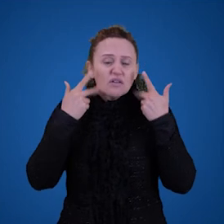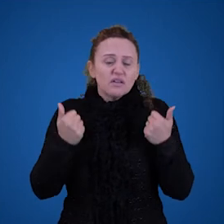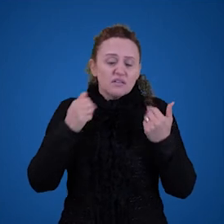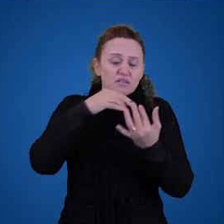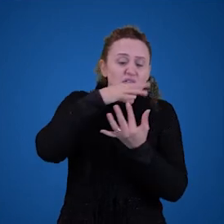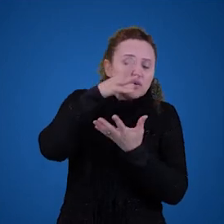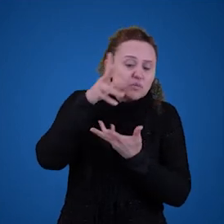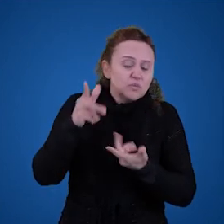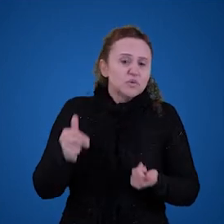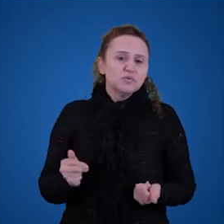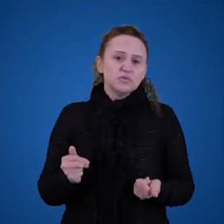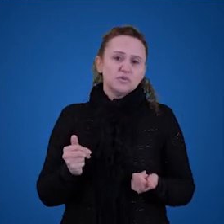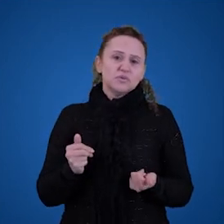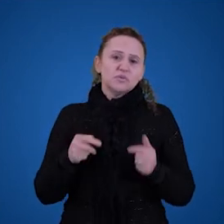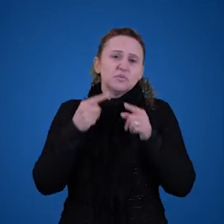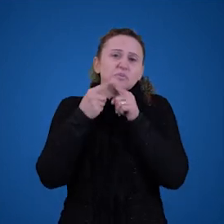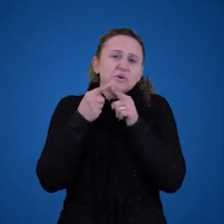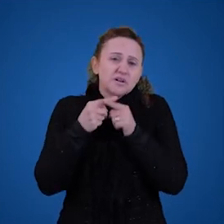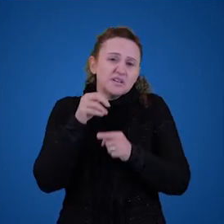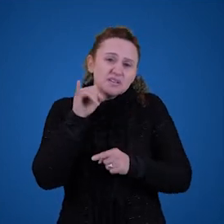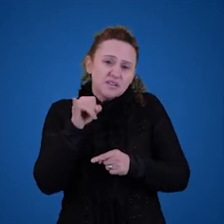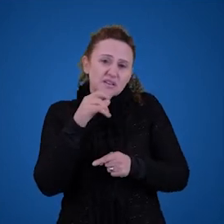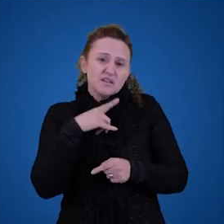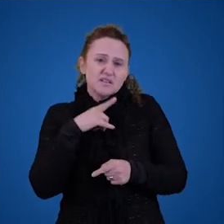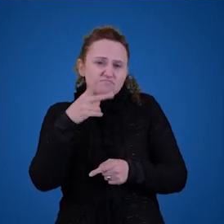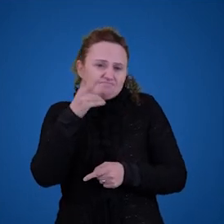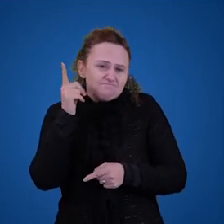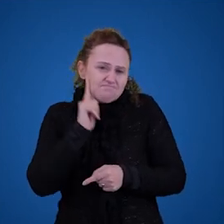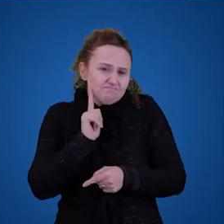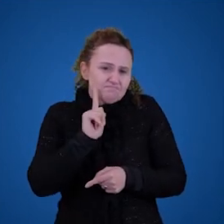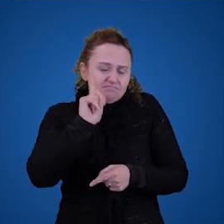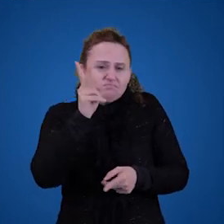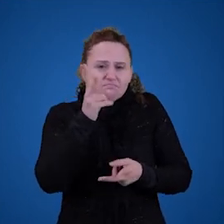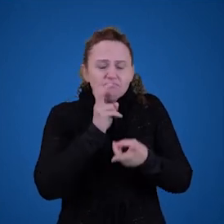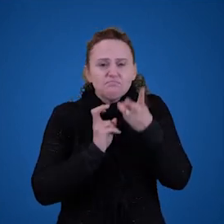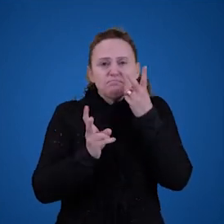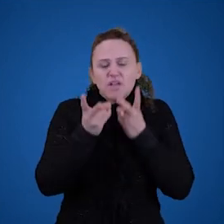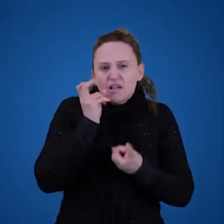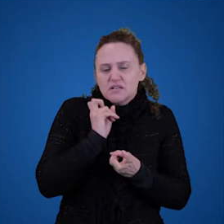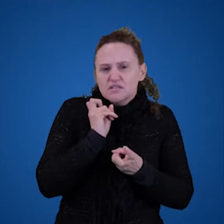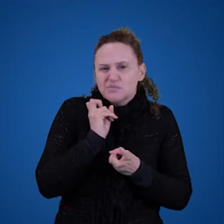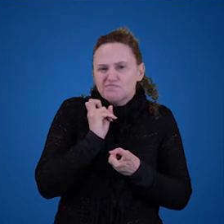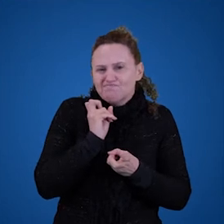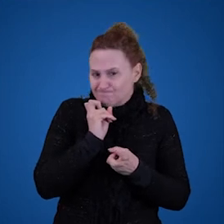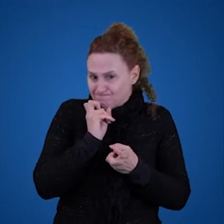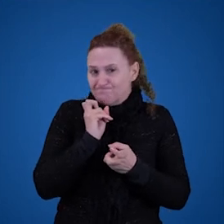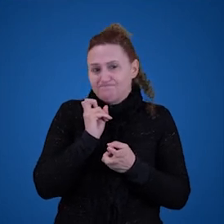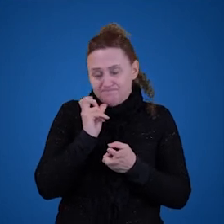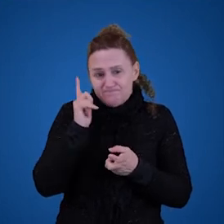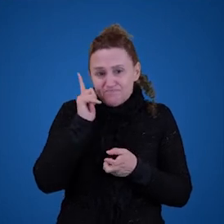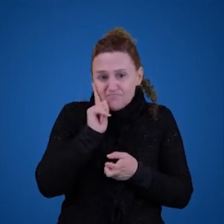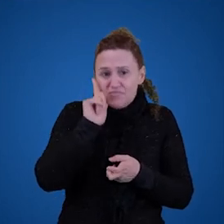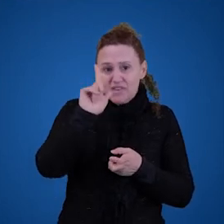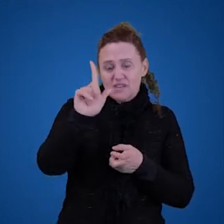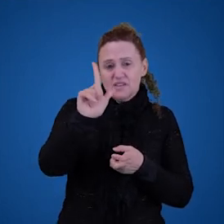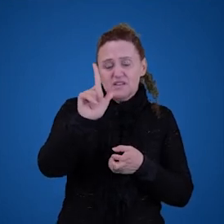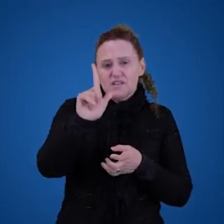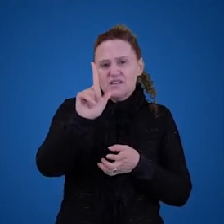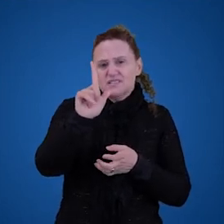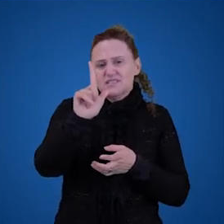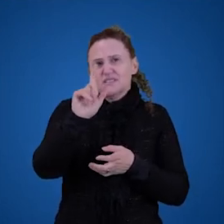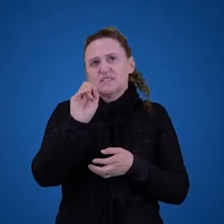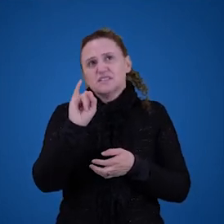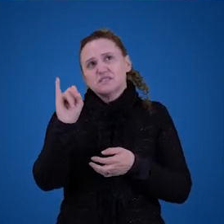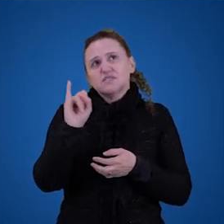Por quê? Porque se eles fossem, a gente conseguiria perceber eles, ou deveria conseguir perceber eles. Então, você não